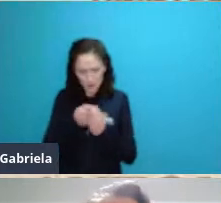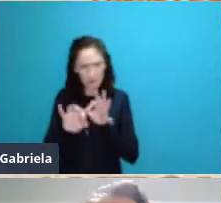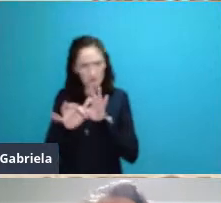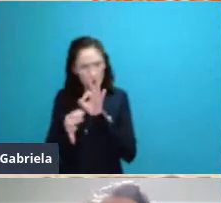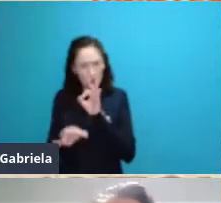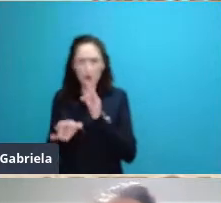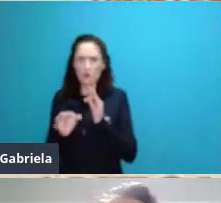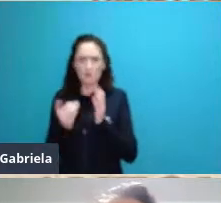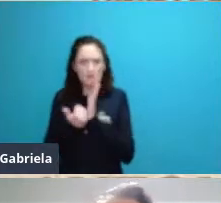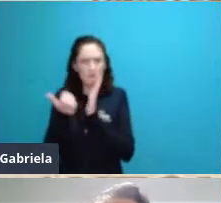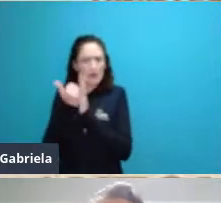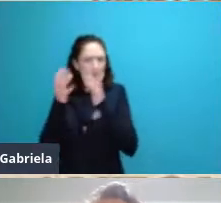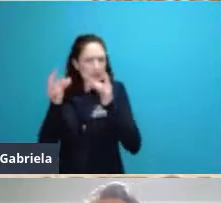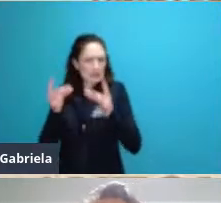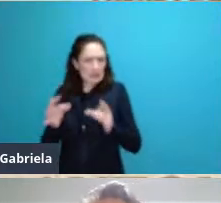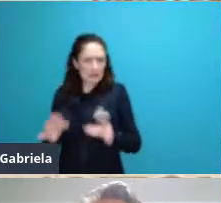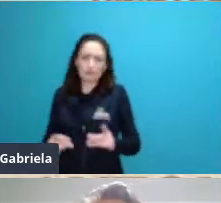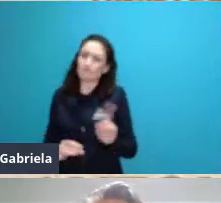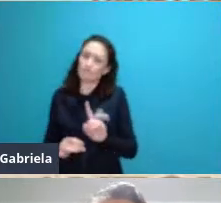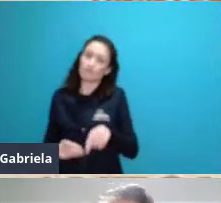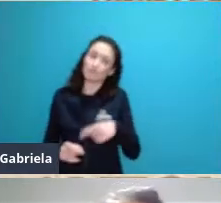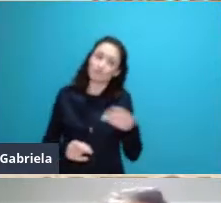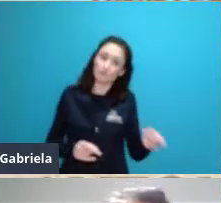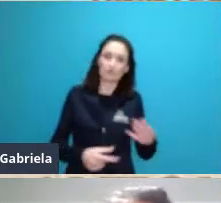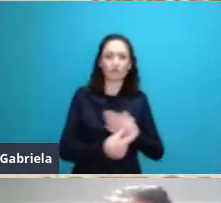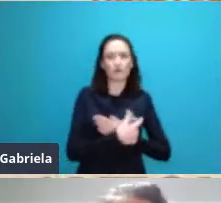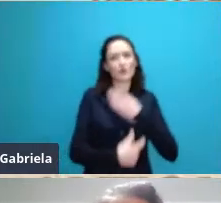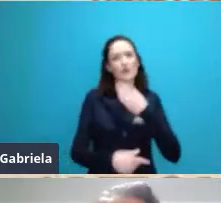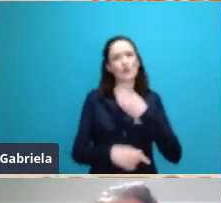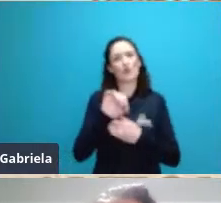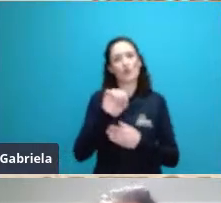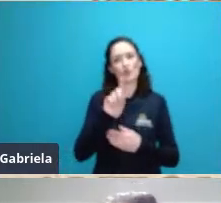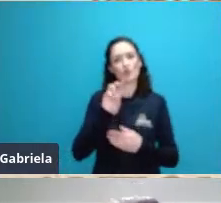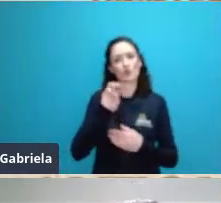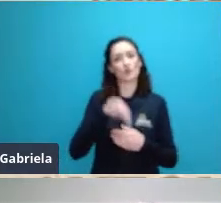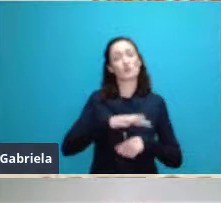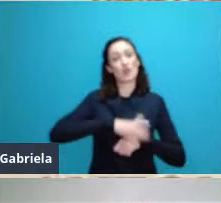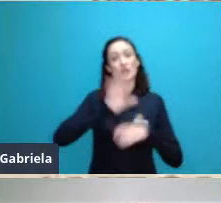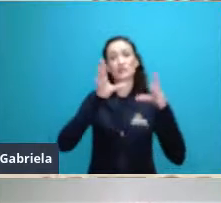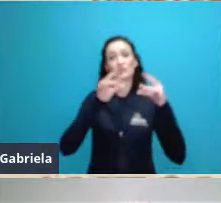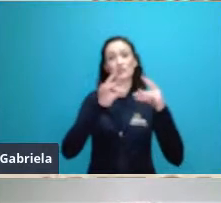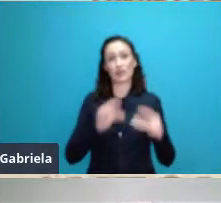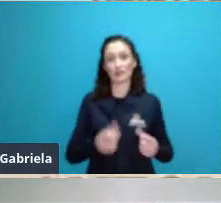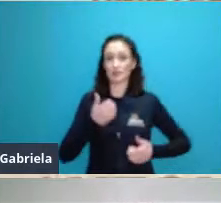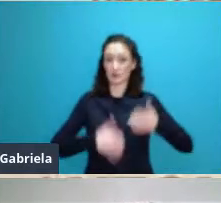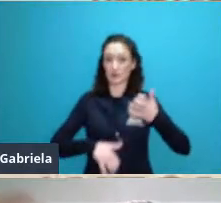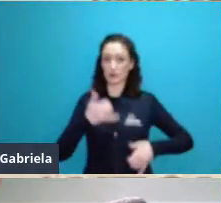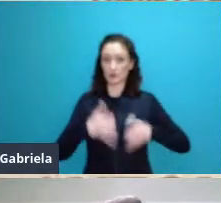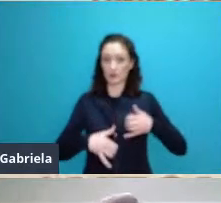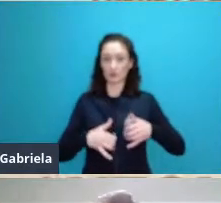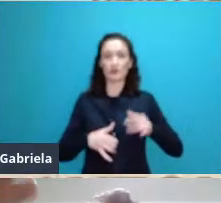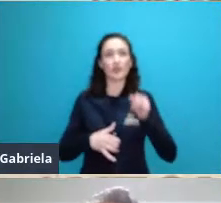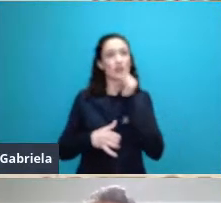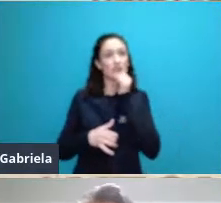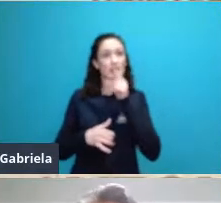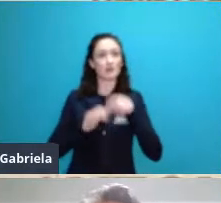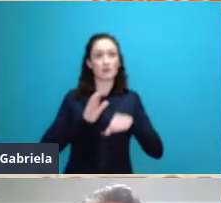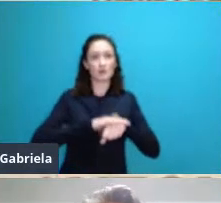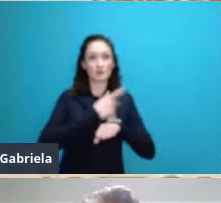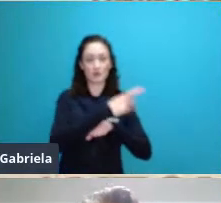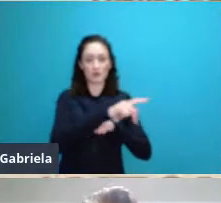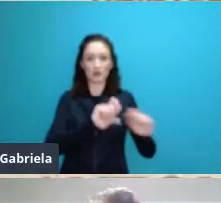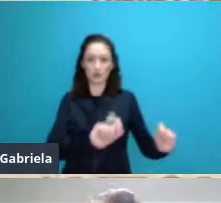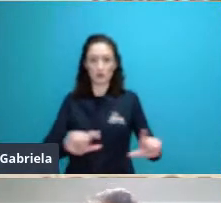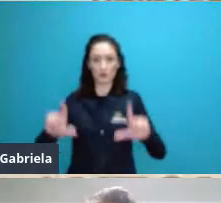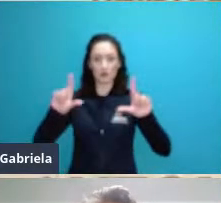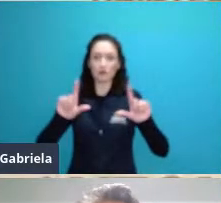e aí o Odum então ele definiu o ecossistema como nós vamos ver no próximo slide como um sistema natural que inclui o ser